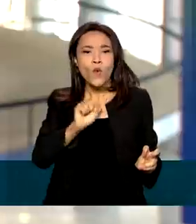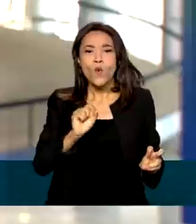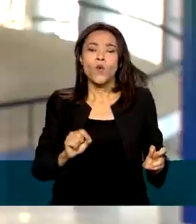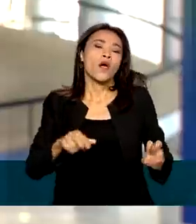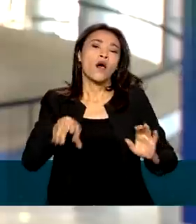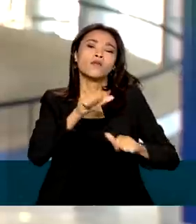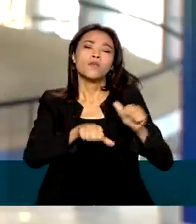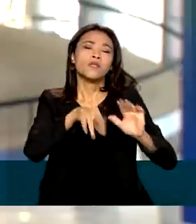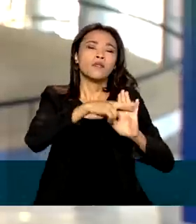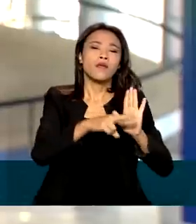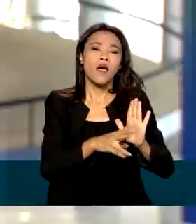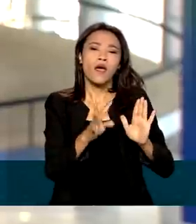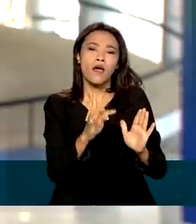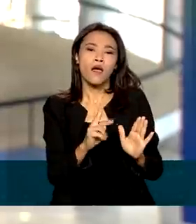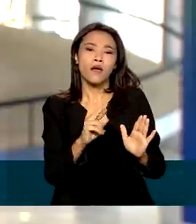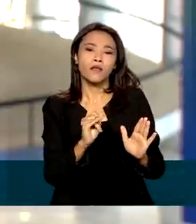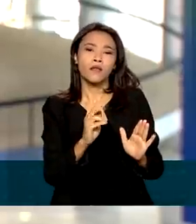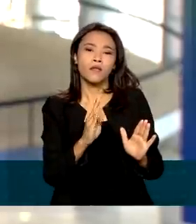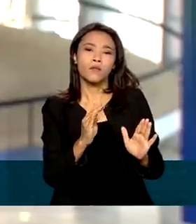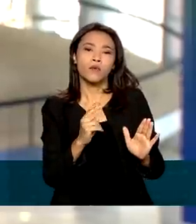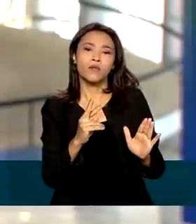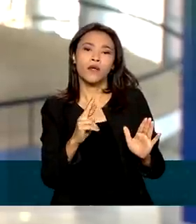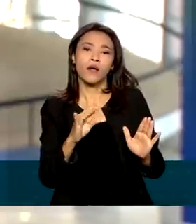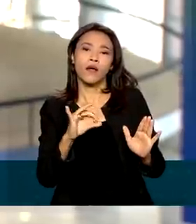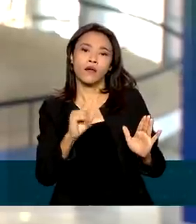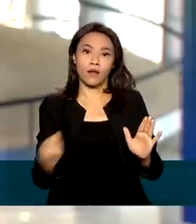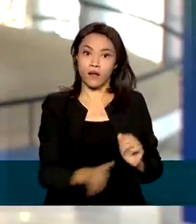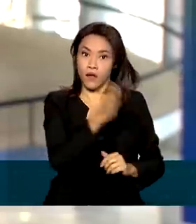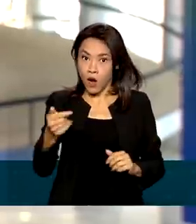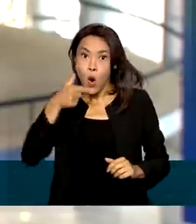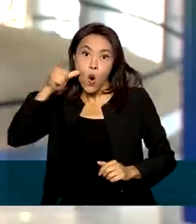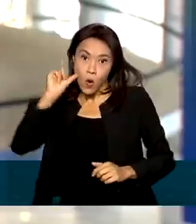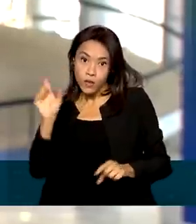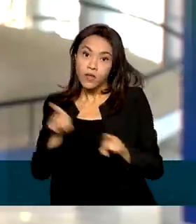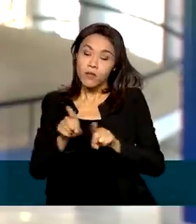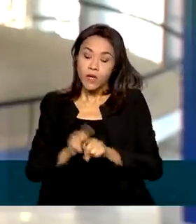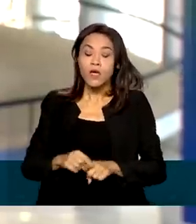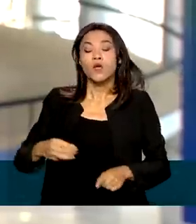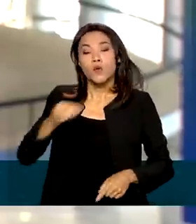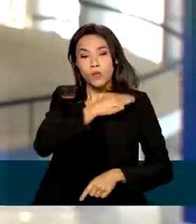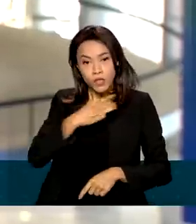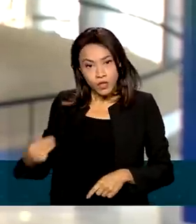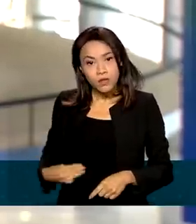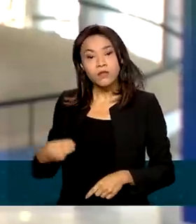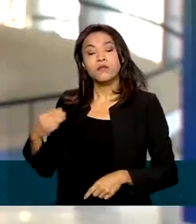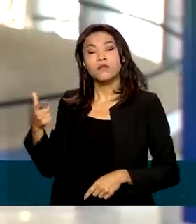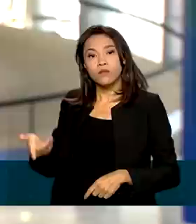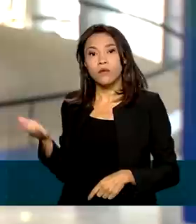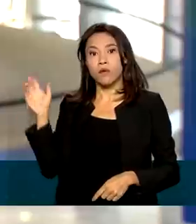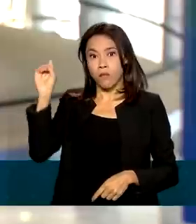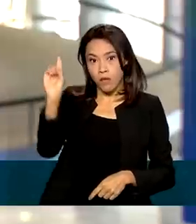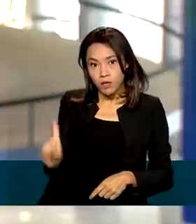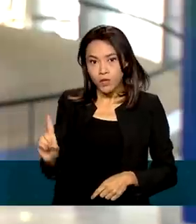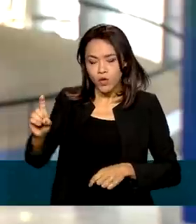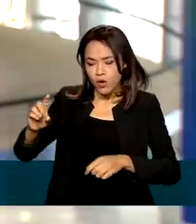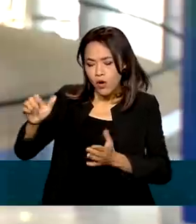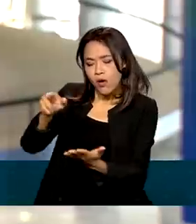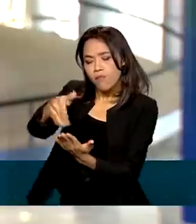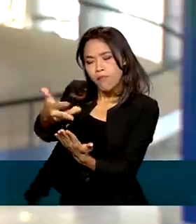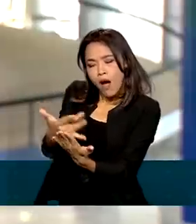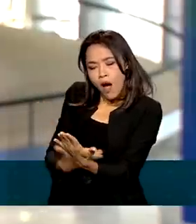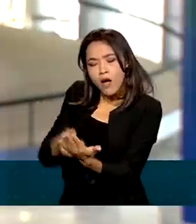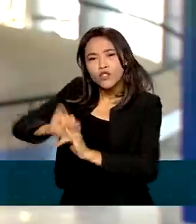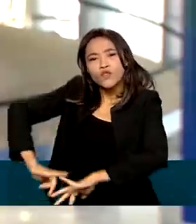tributária. Ontem, nesse mesmo evento, o Ministério do Desenvolvimento Regional lançou publicações exclusivamente para os